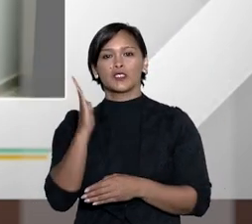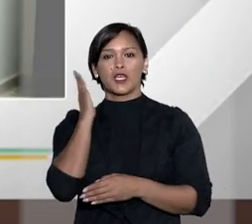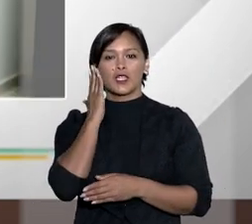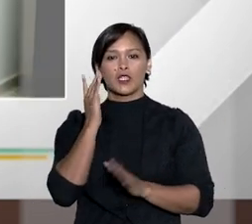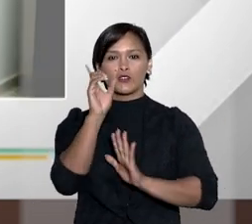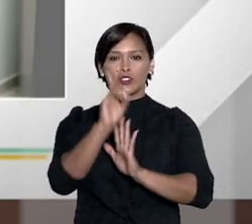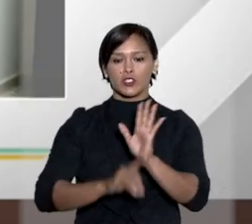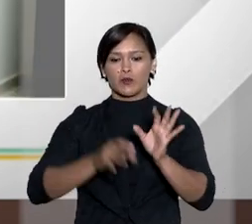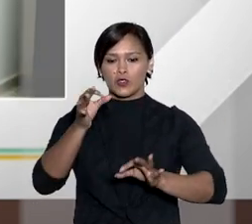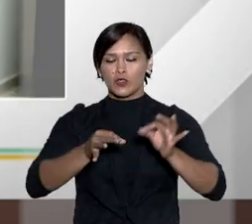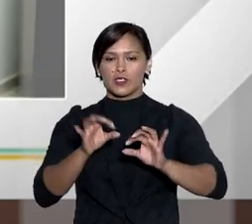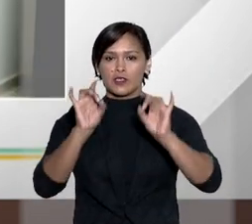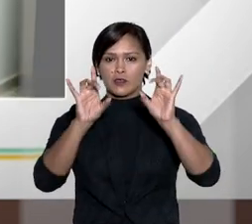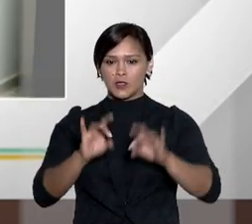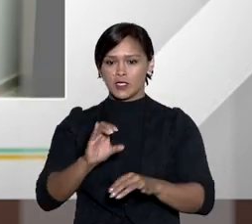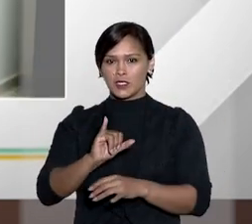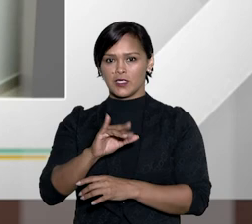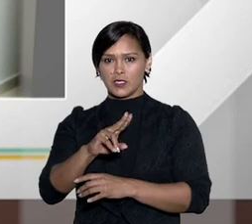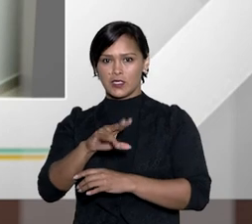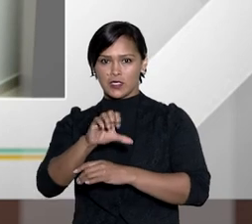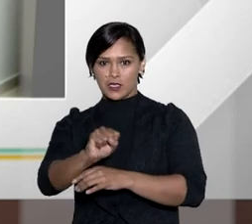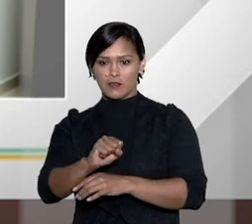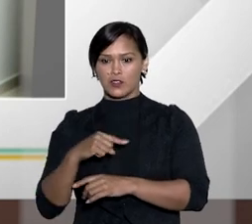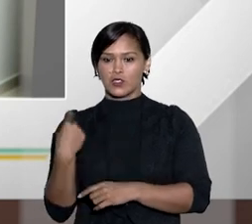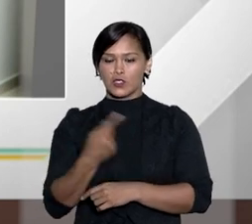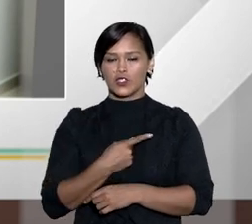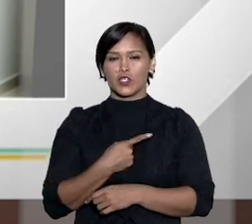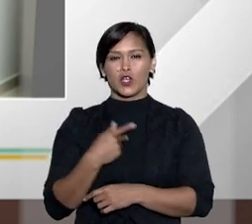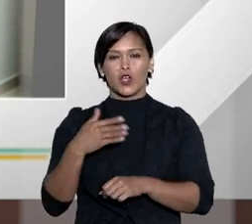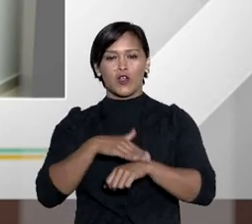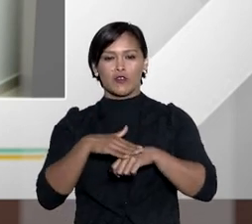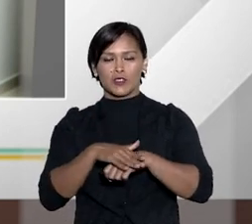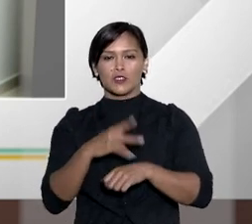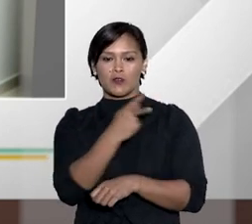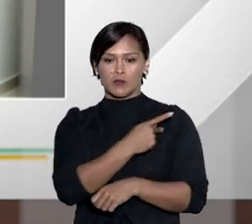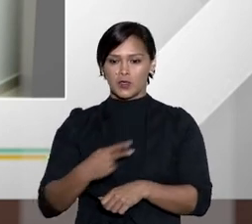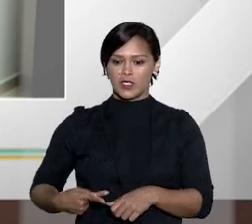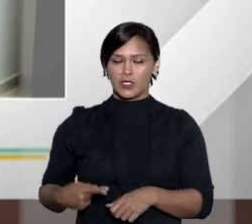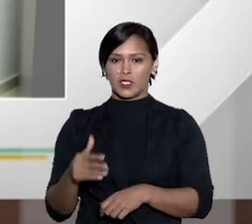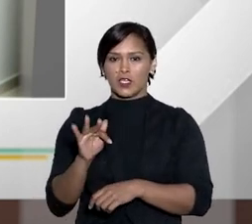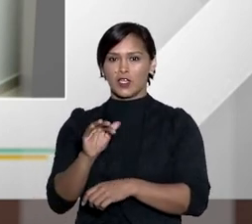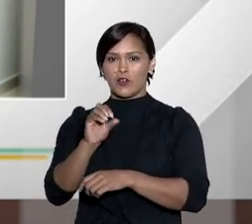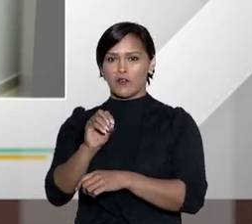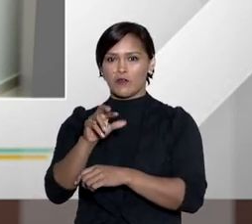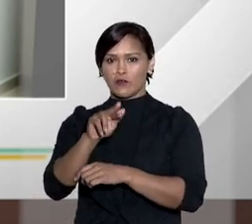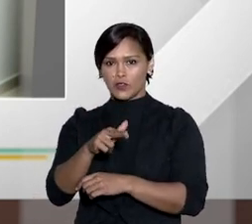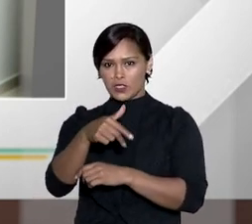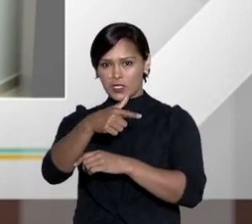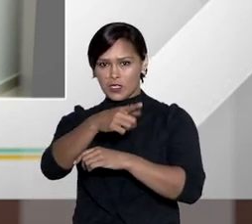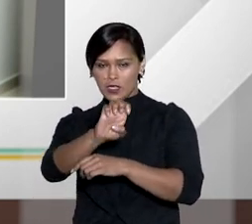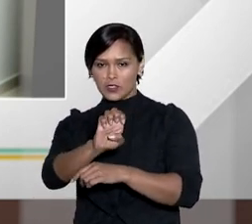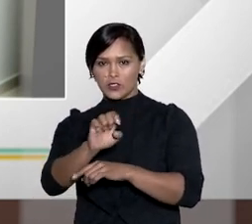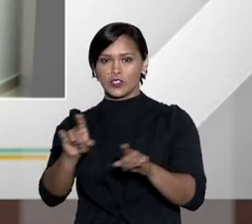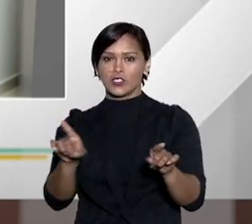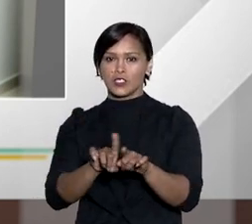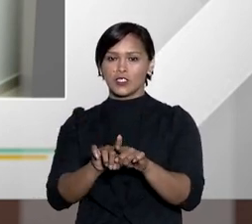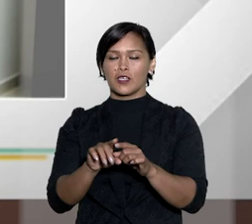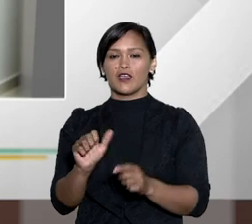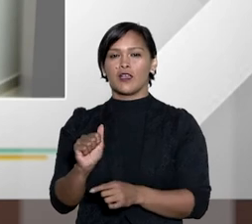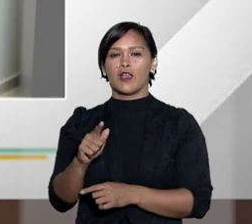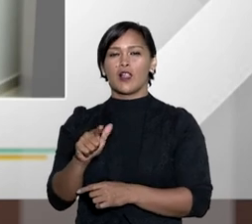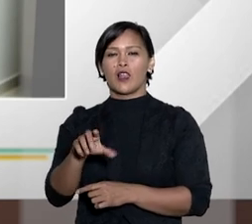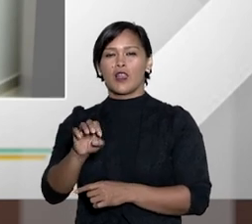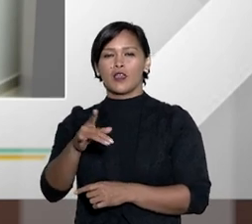Ok e hoje você entendeu direito sobre os juizados especiais cíveis nós conversamos com o presidente do